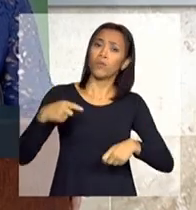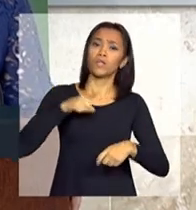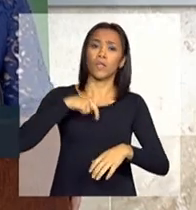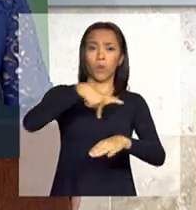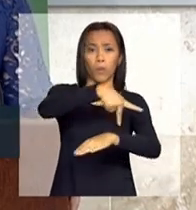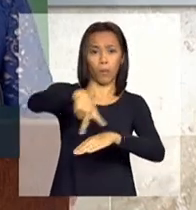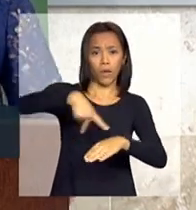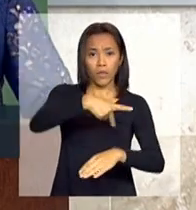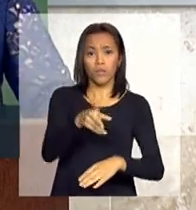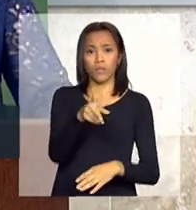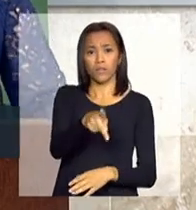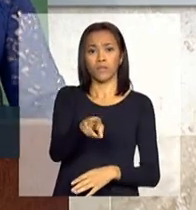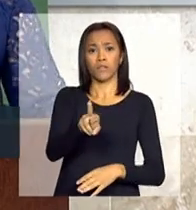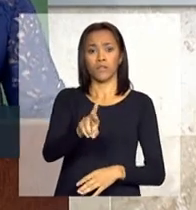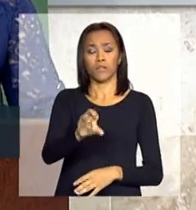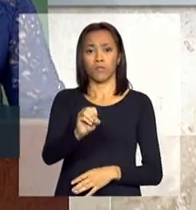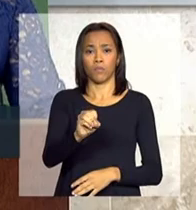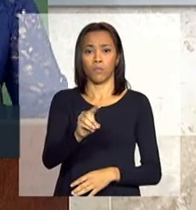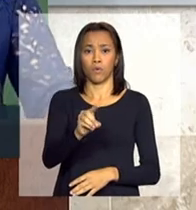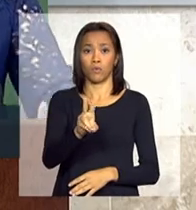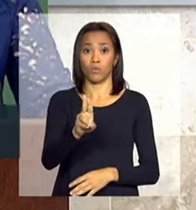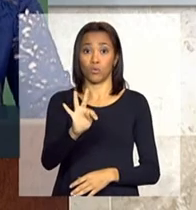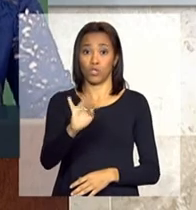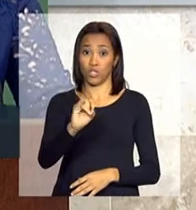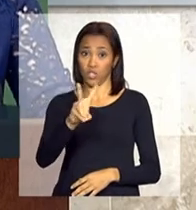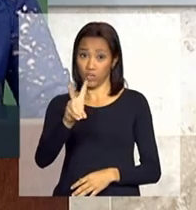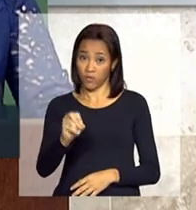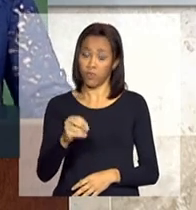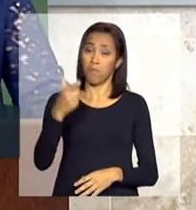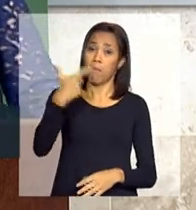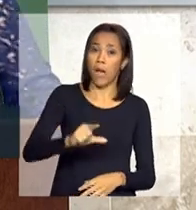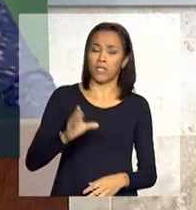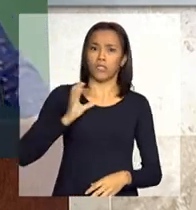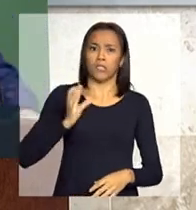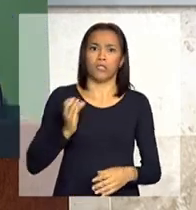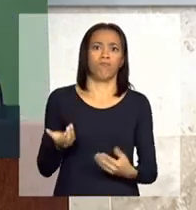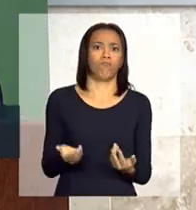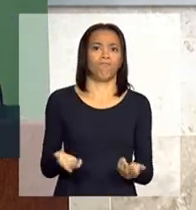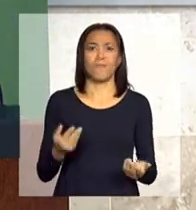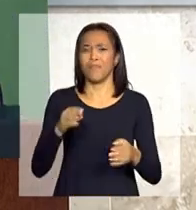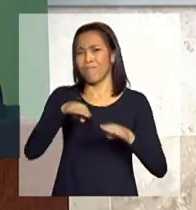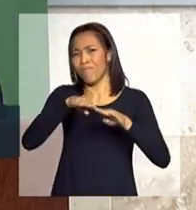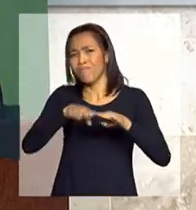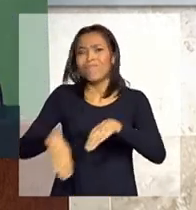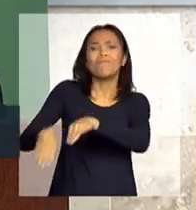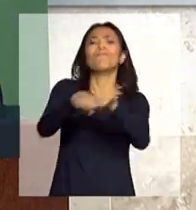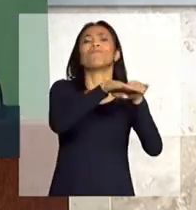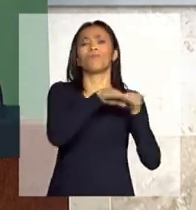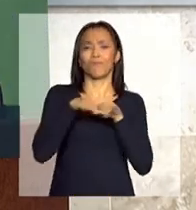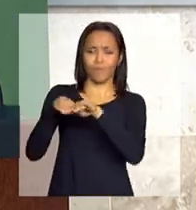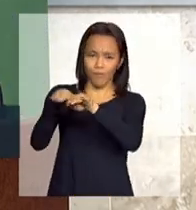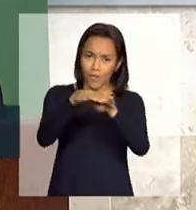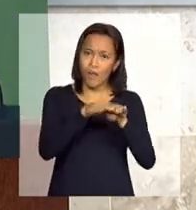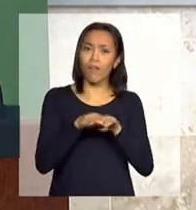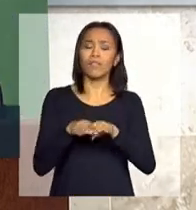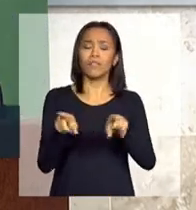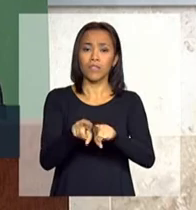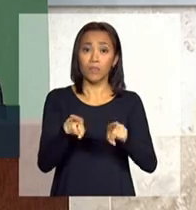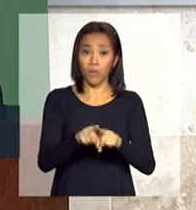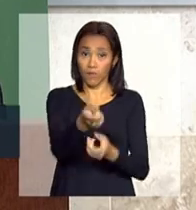produtivo, mais rico, menos desigual e uma economia com grande